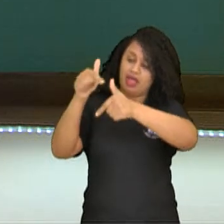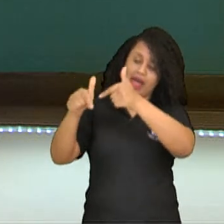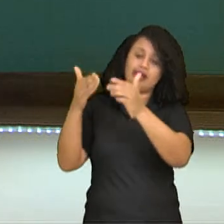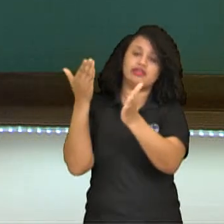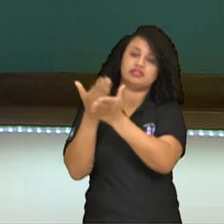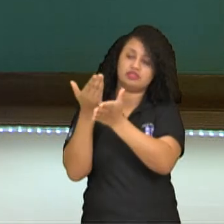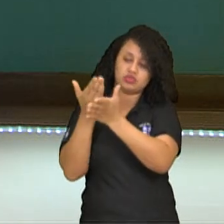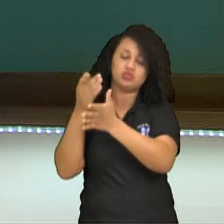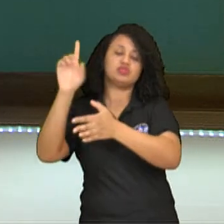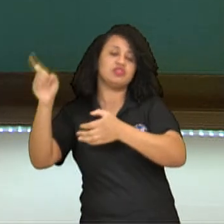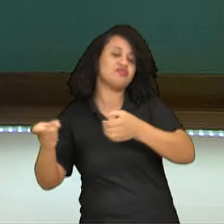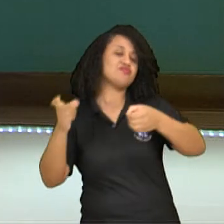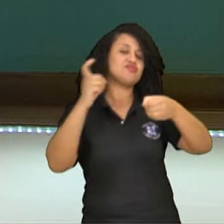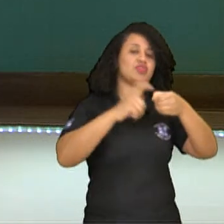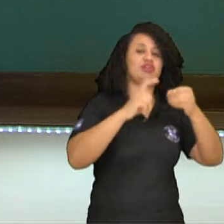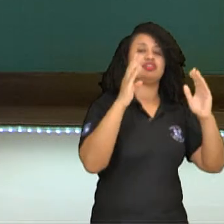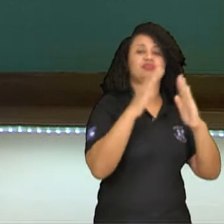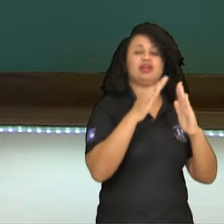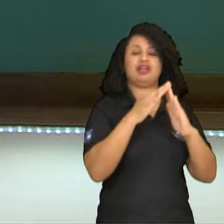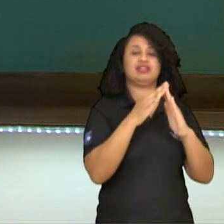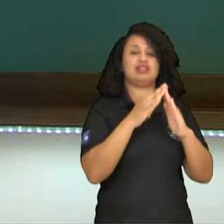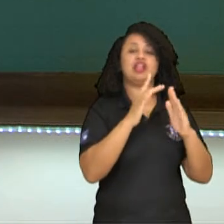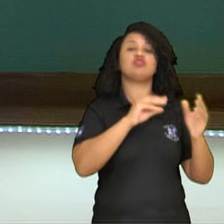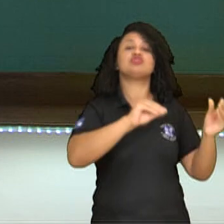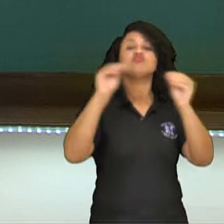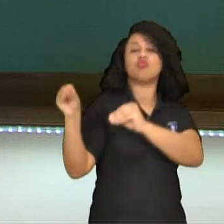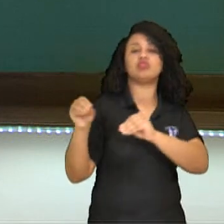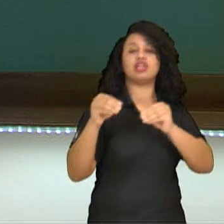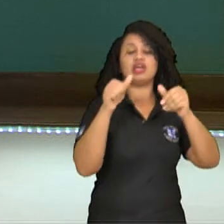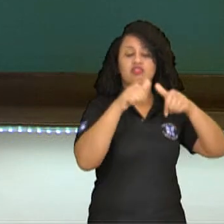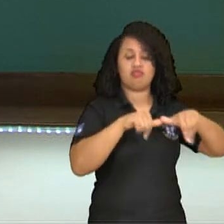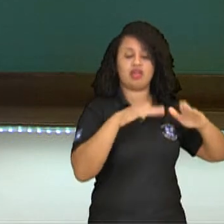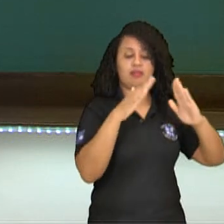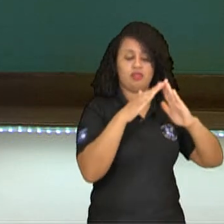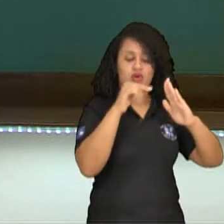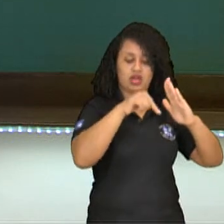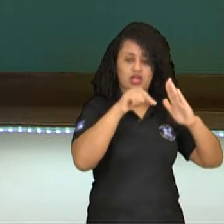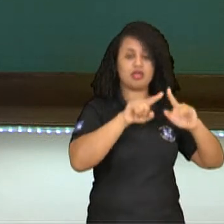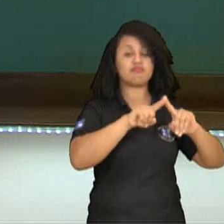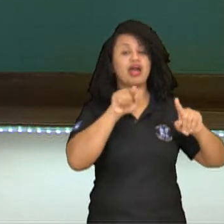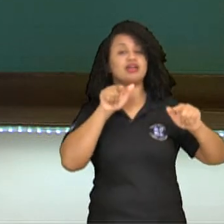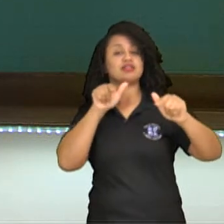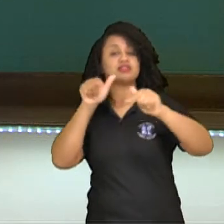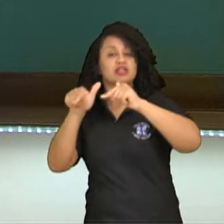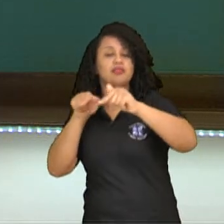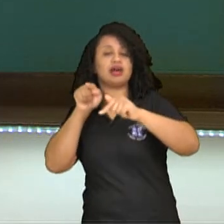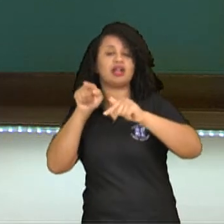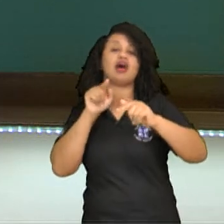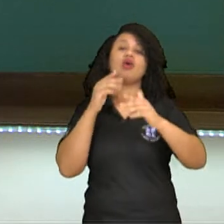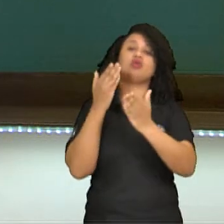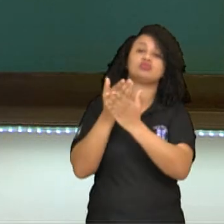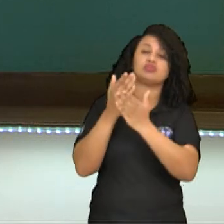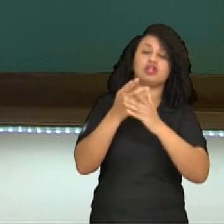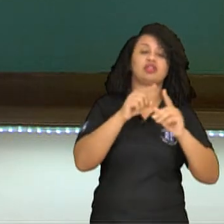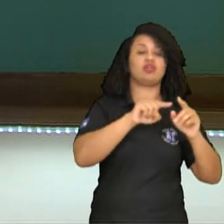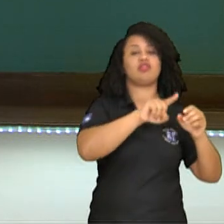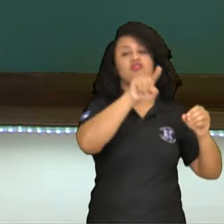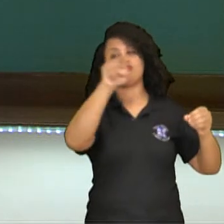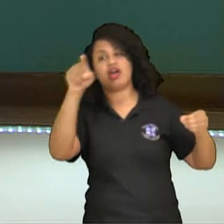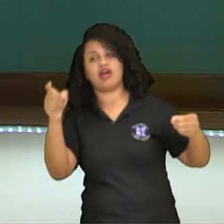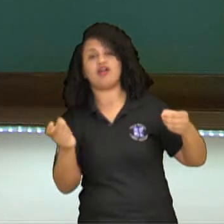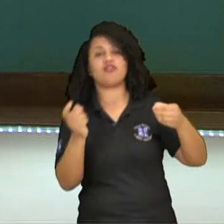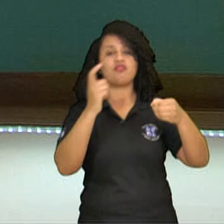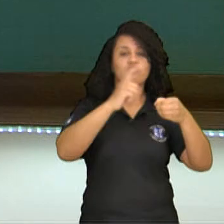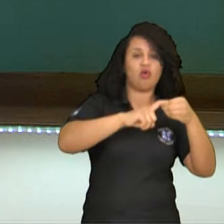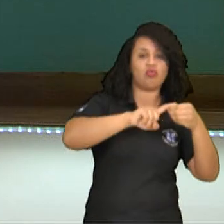retorna para a sua casa. Por isso é chamado pendular, porque vai fazer esse movimento. Bate e volta. Bate e volta. Todos os dias.